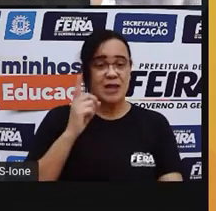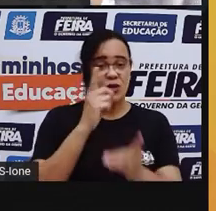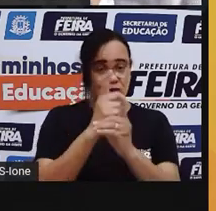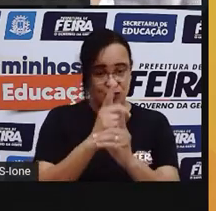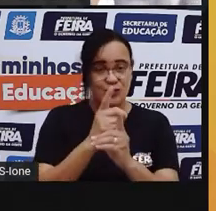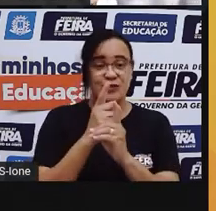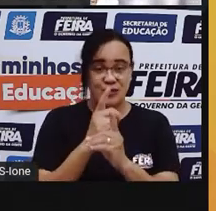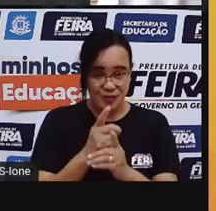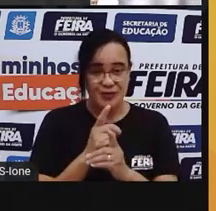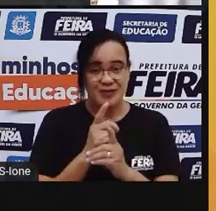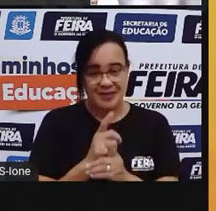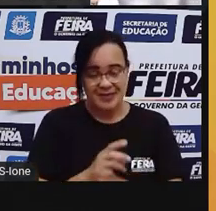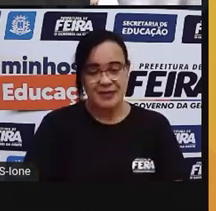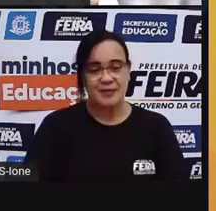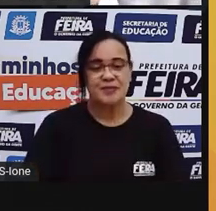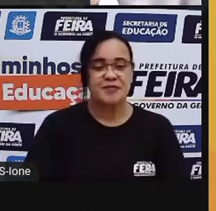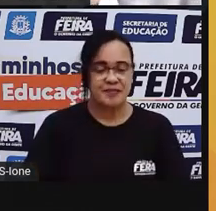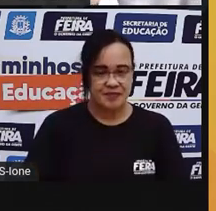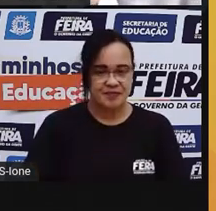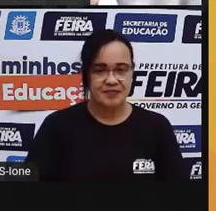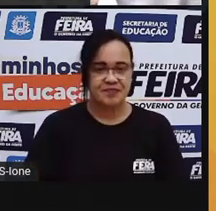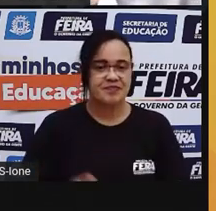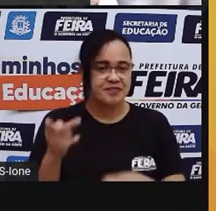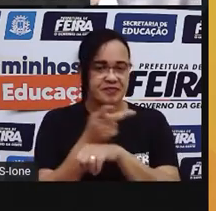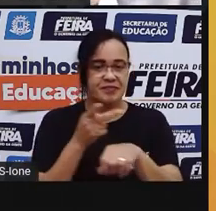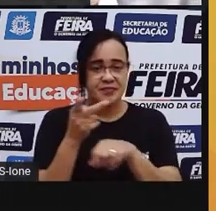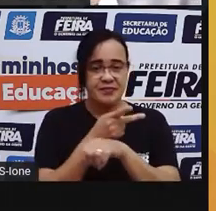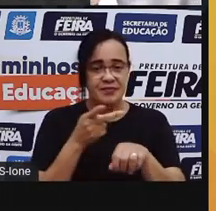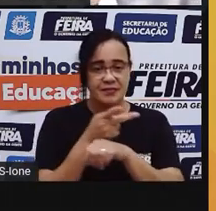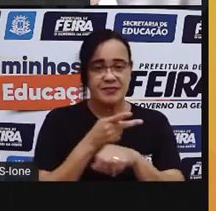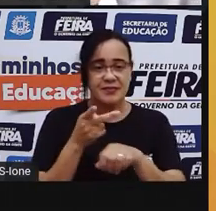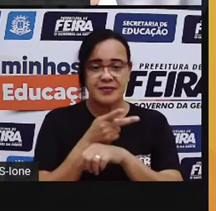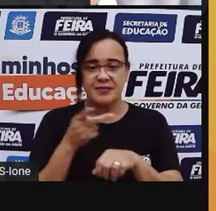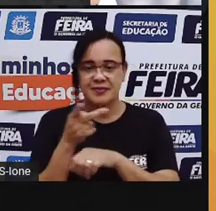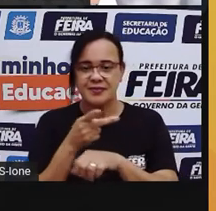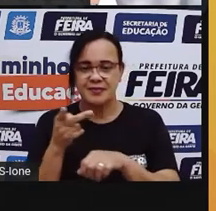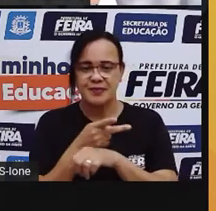handebol. A gente viu nesse cante. Vê se você encontra aí a bola de handebol.